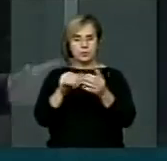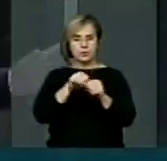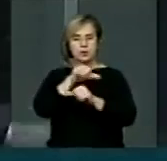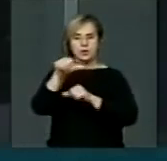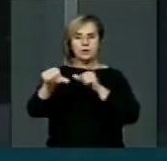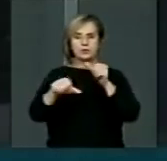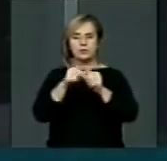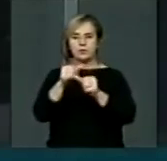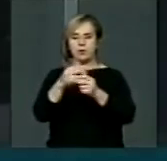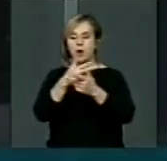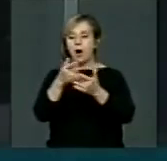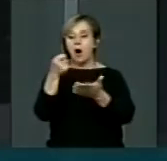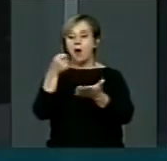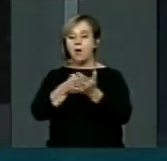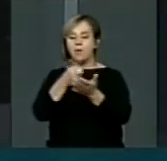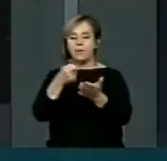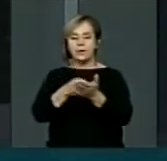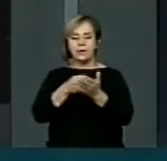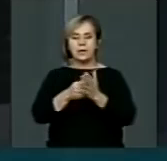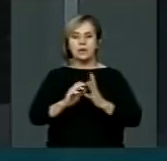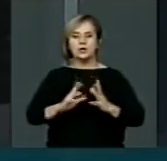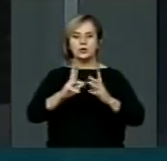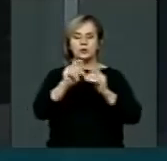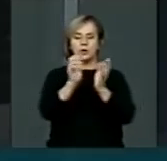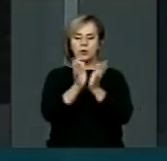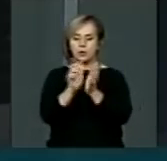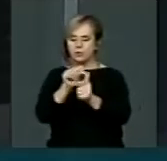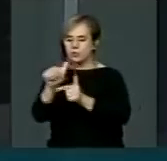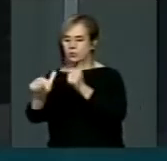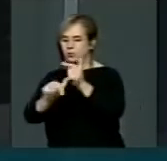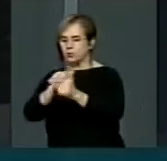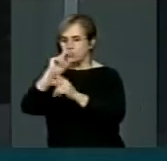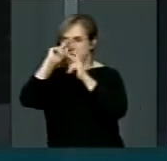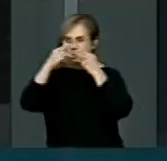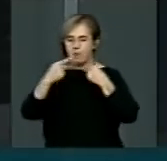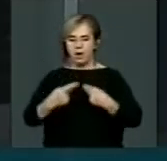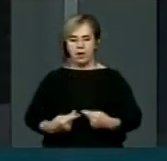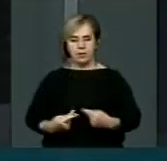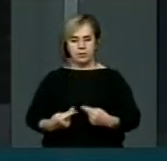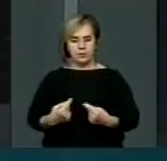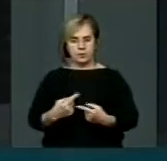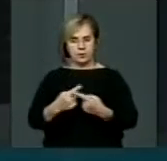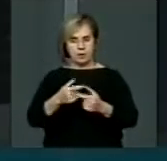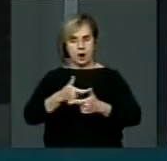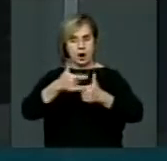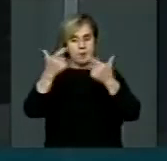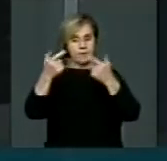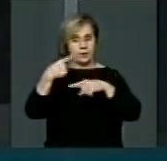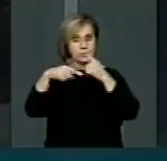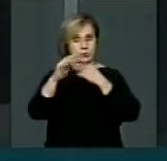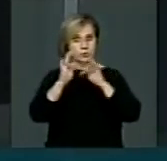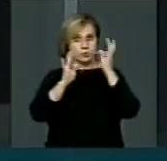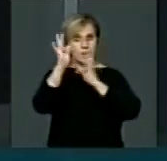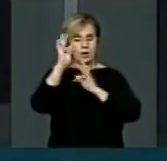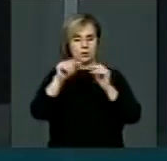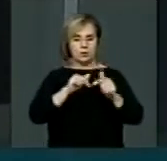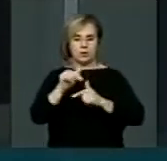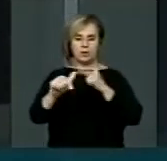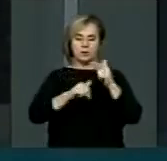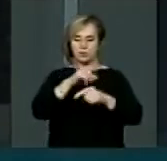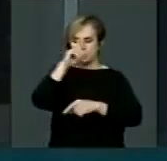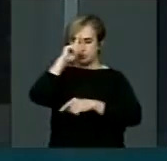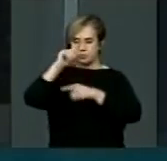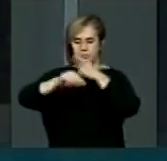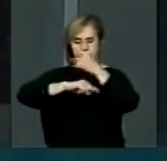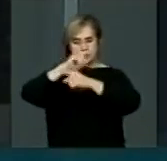obrigatório em todas as áreas da atividade humana. Afinal, os avanços tecnológicos, as atividades do